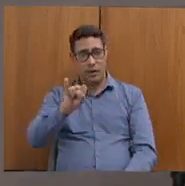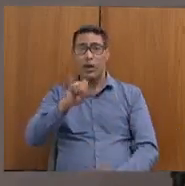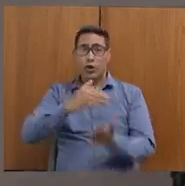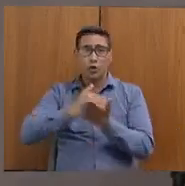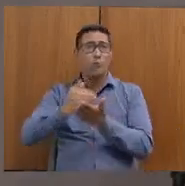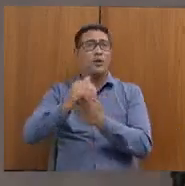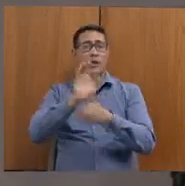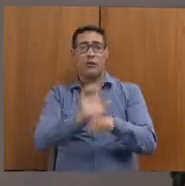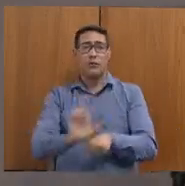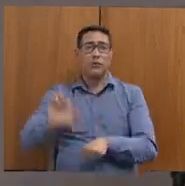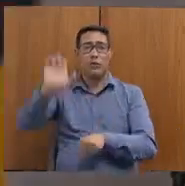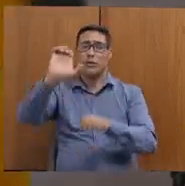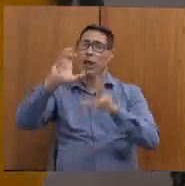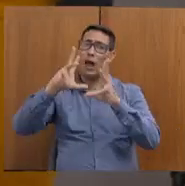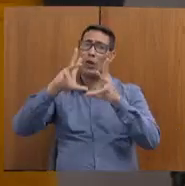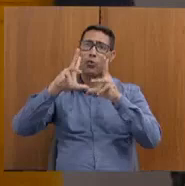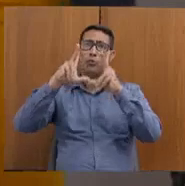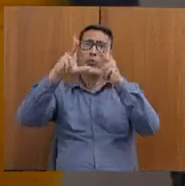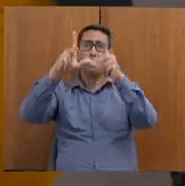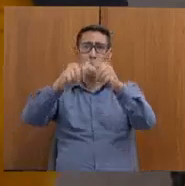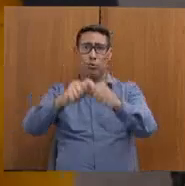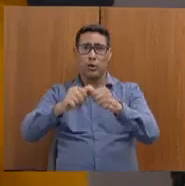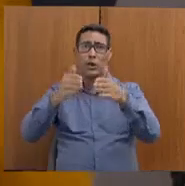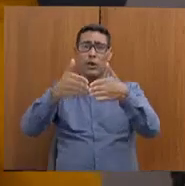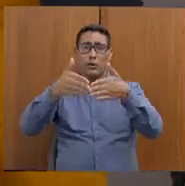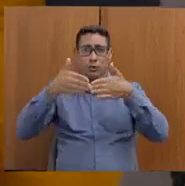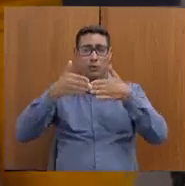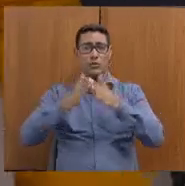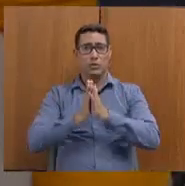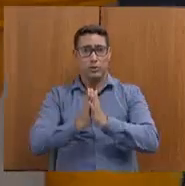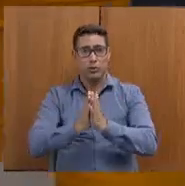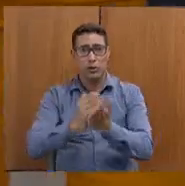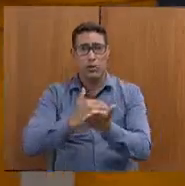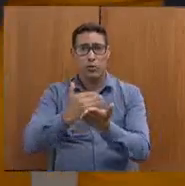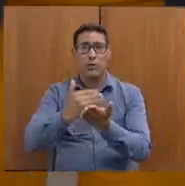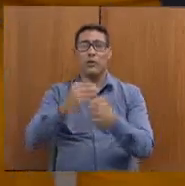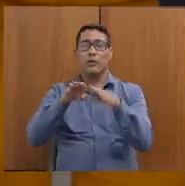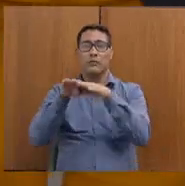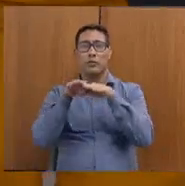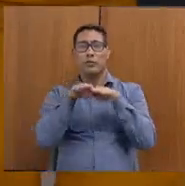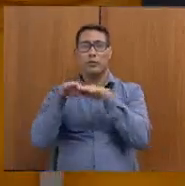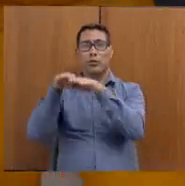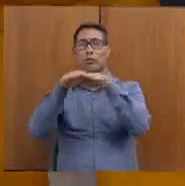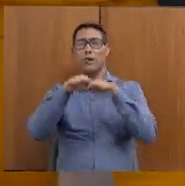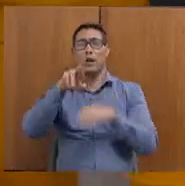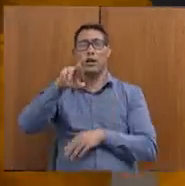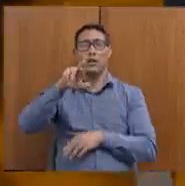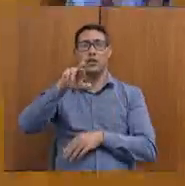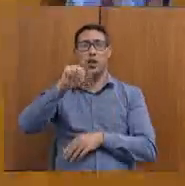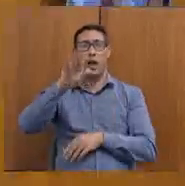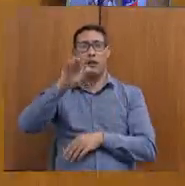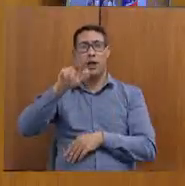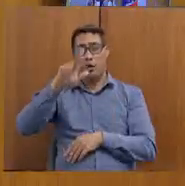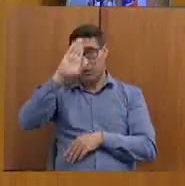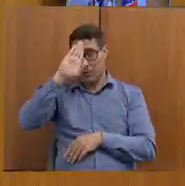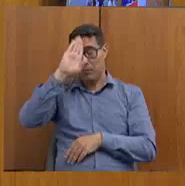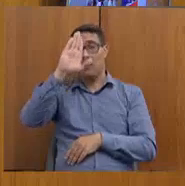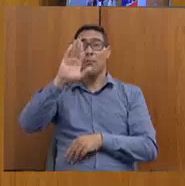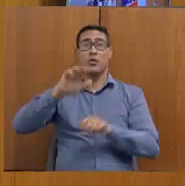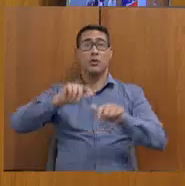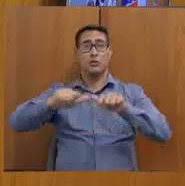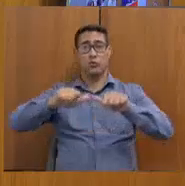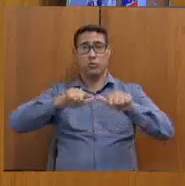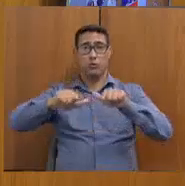pedindo para o deputado, para começar com essa questão da igualdade racial, principalmente nos serviços públicos. Muito obrigada.